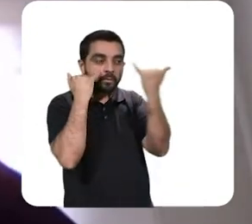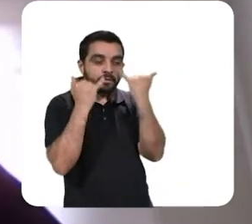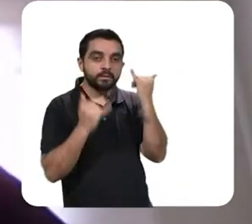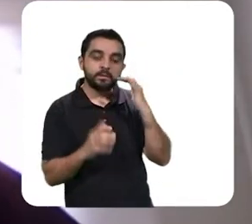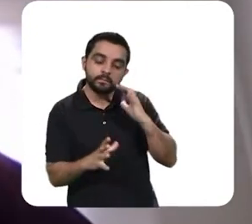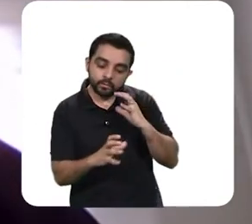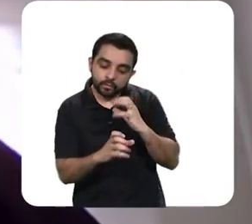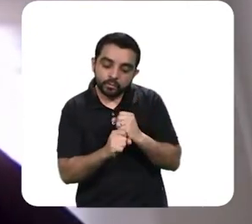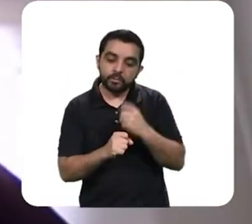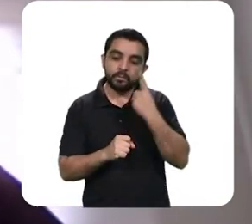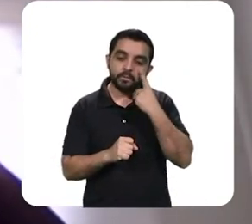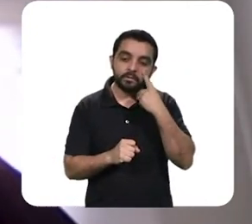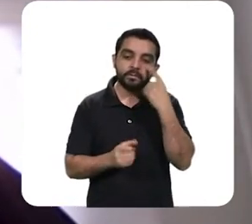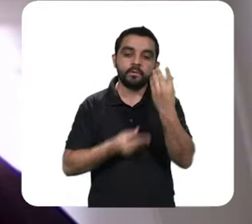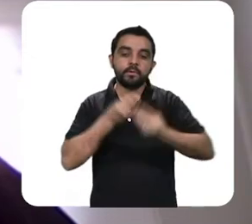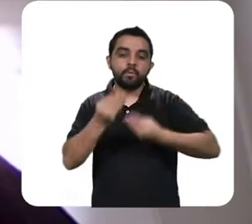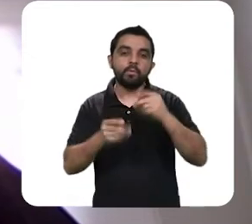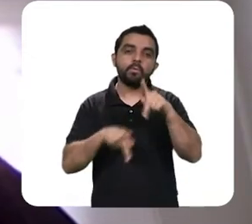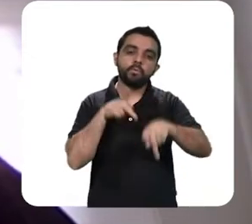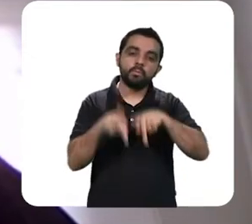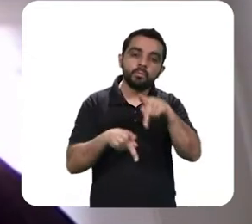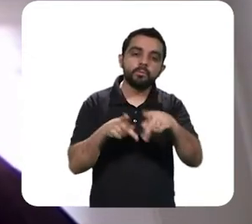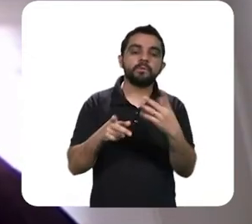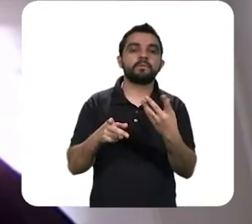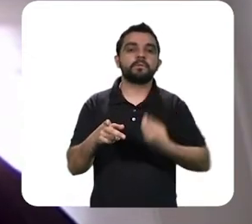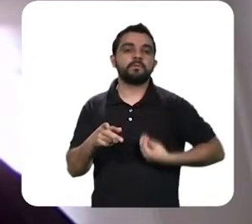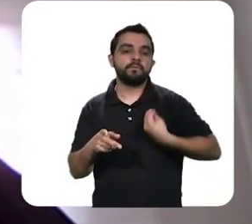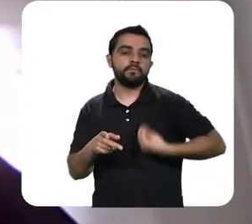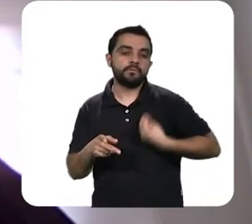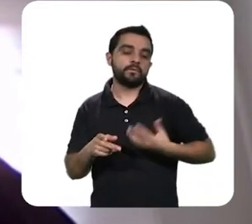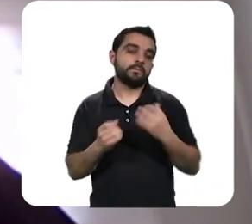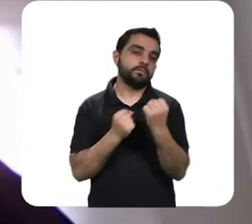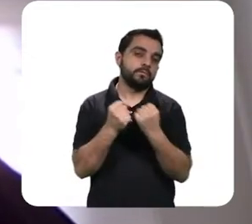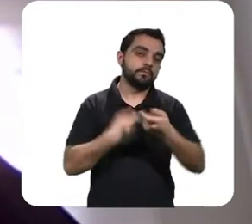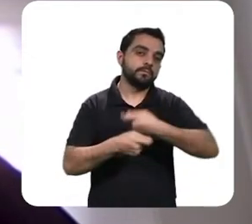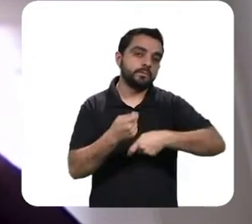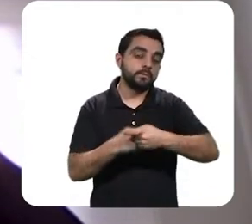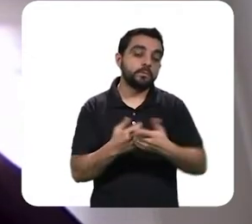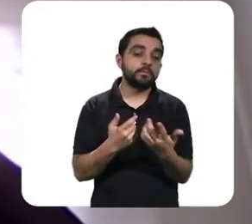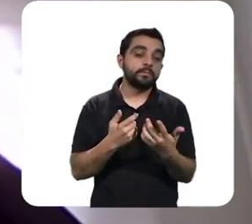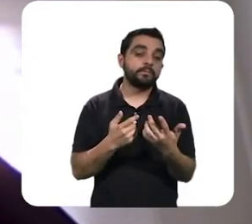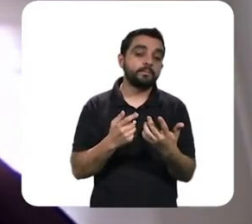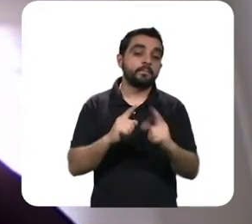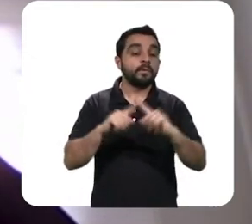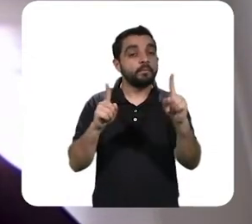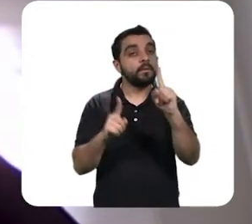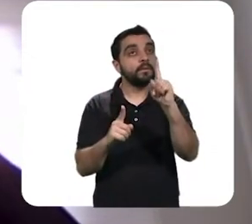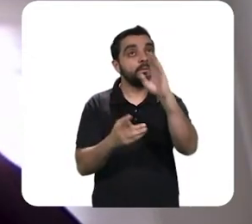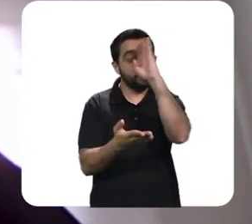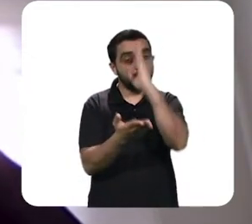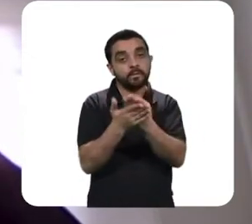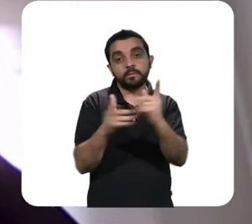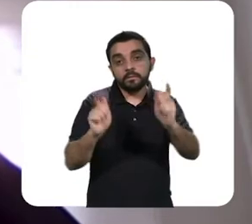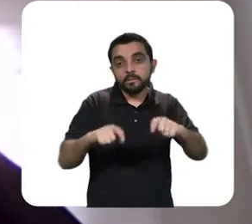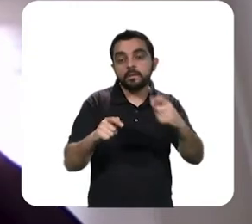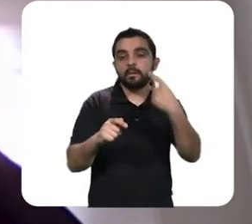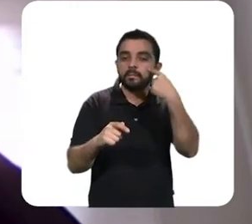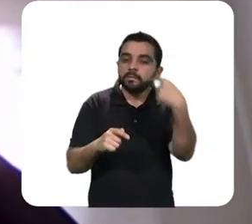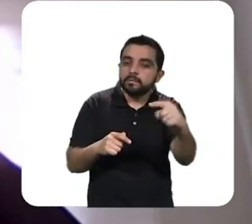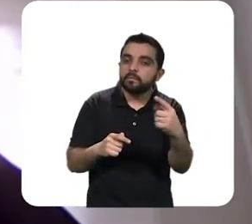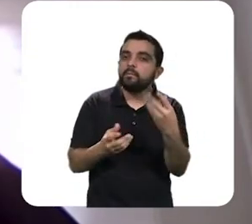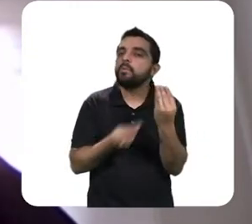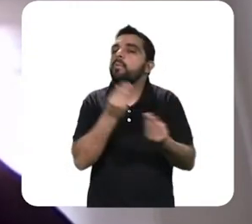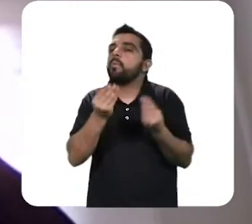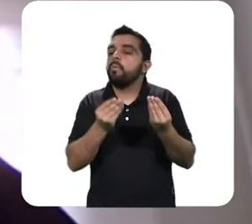como é que está distribuída a população ocupada nas atividades econômicas mas eu acredito que possa haver algum caminho caso